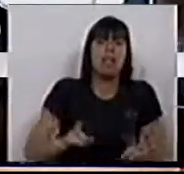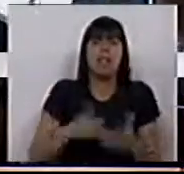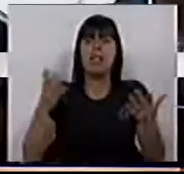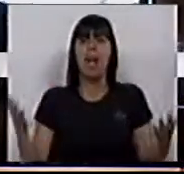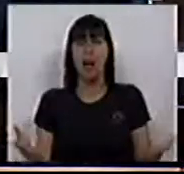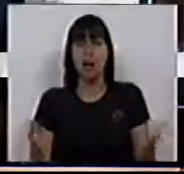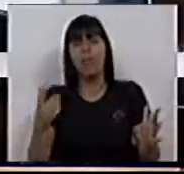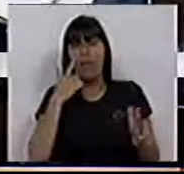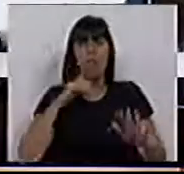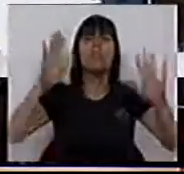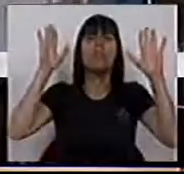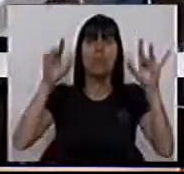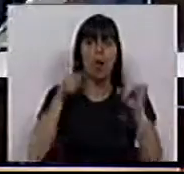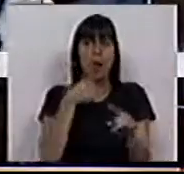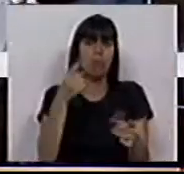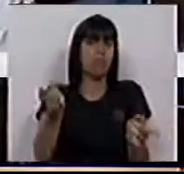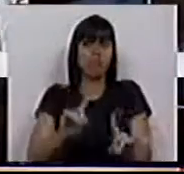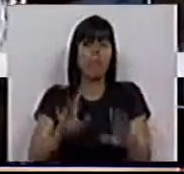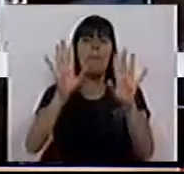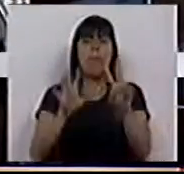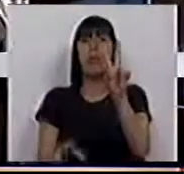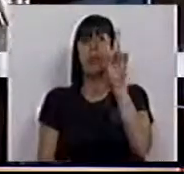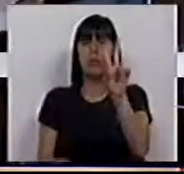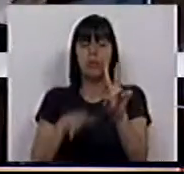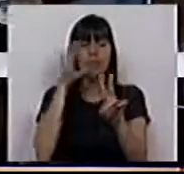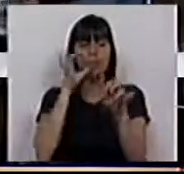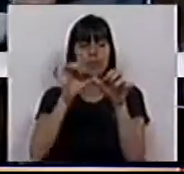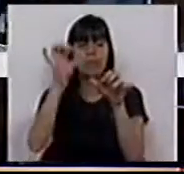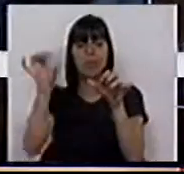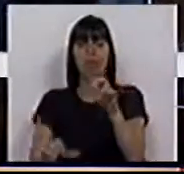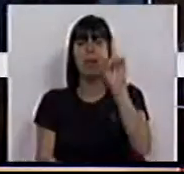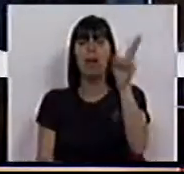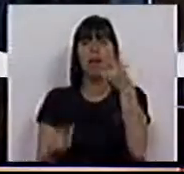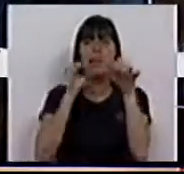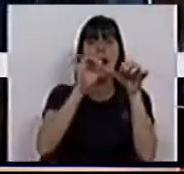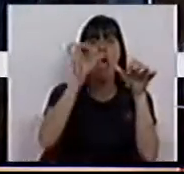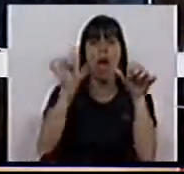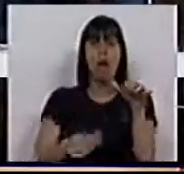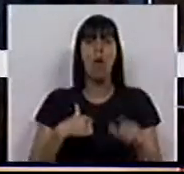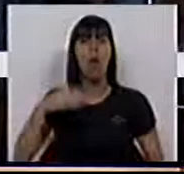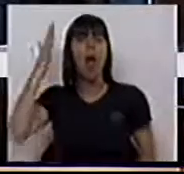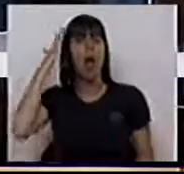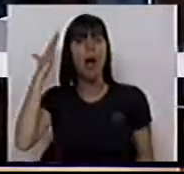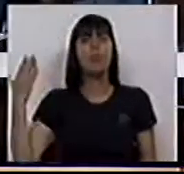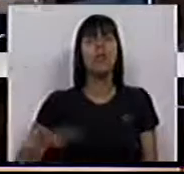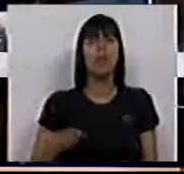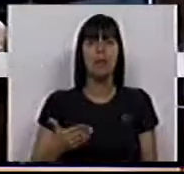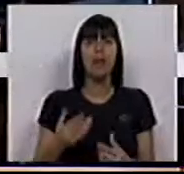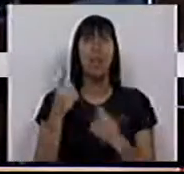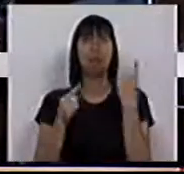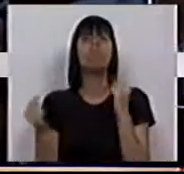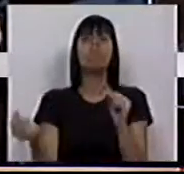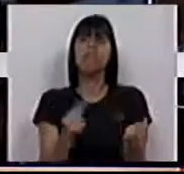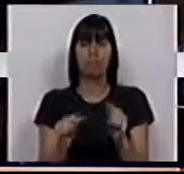Deputados? Vamos lá ver, isso não falam. Mas há dois argumentos, há dois argumentos que eu acho que merecem algum